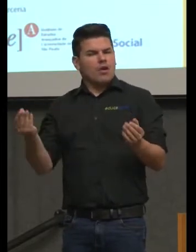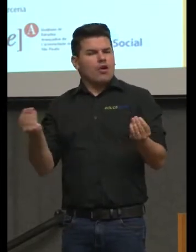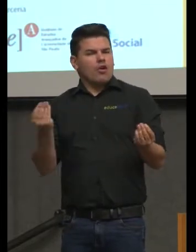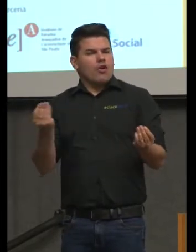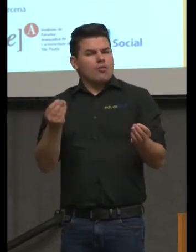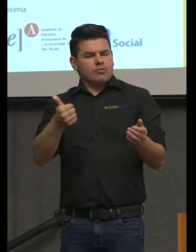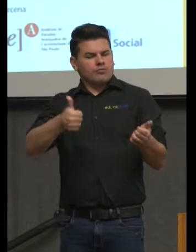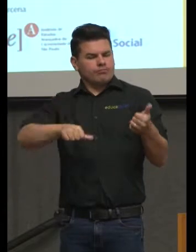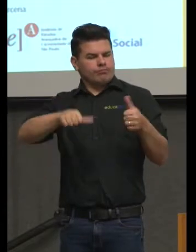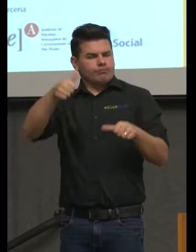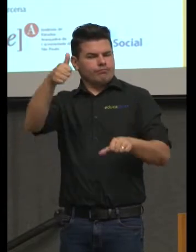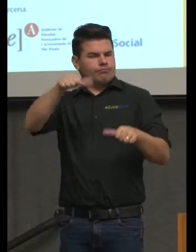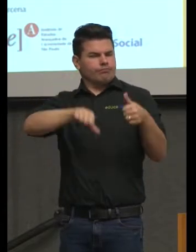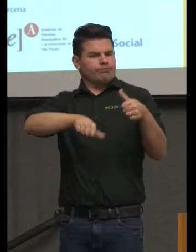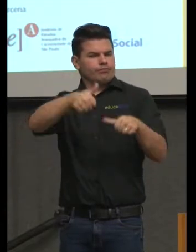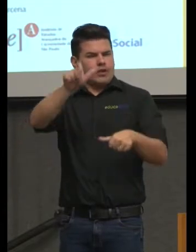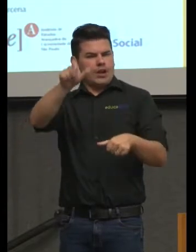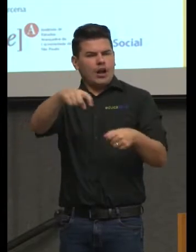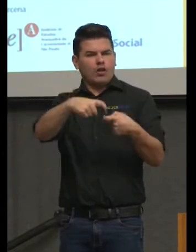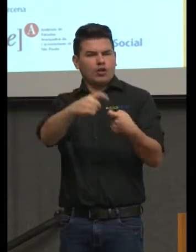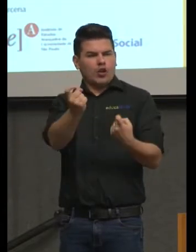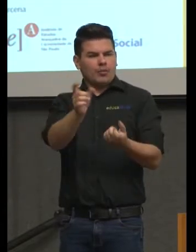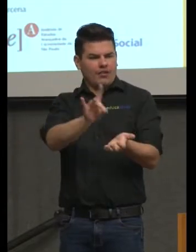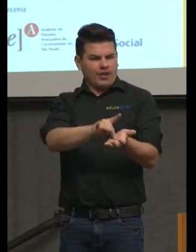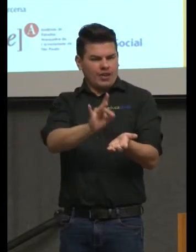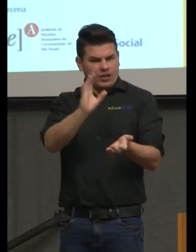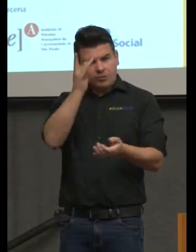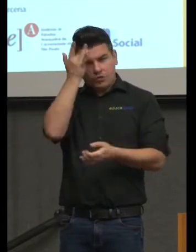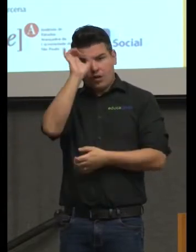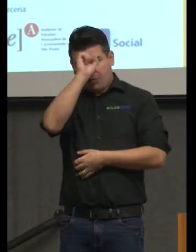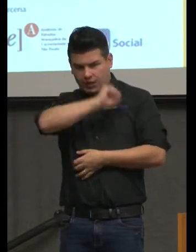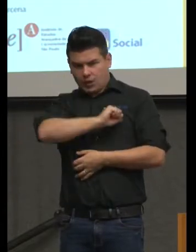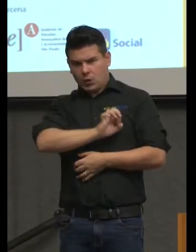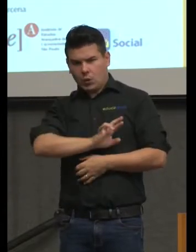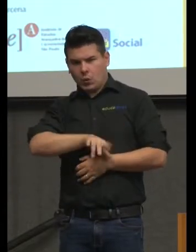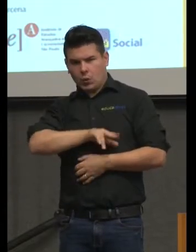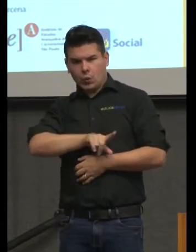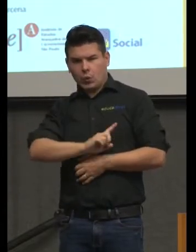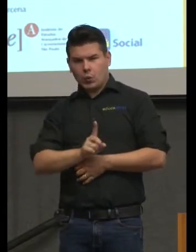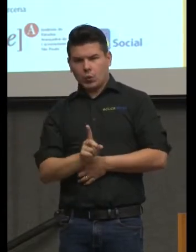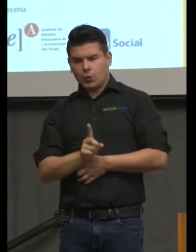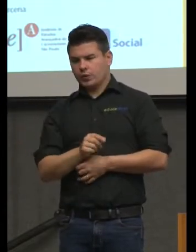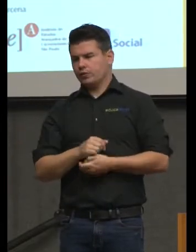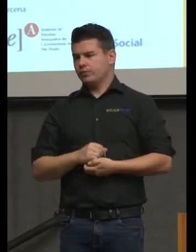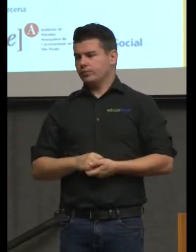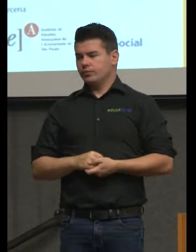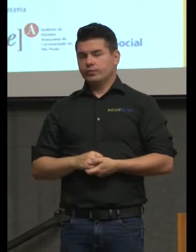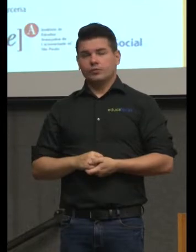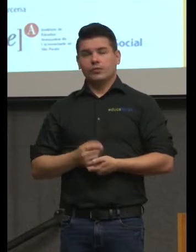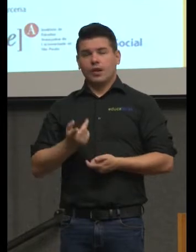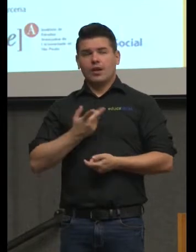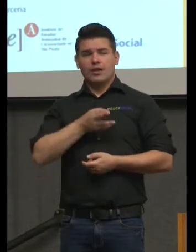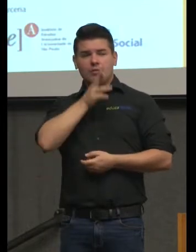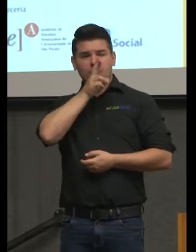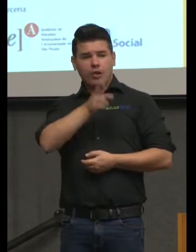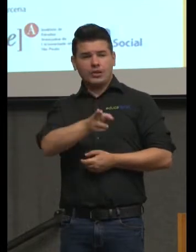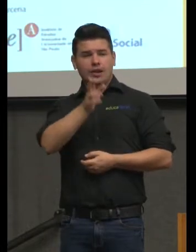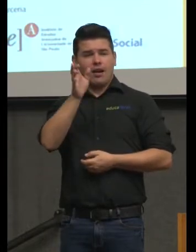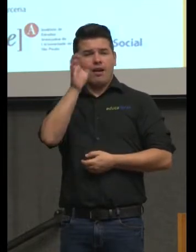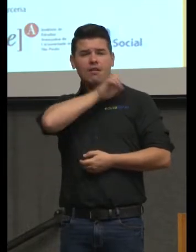autonomia foi, de fato, aprendida. a resposta é muito